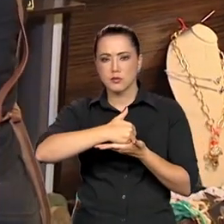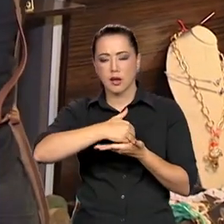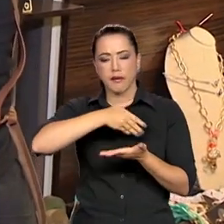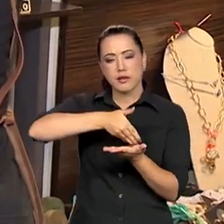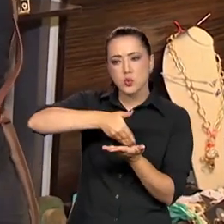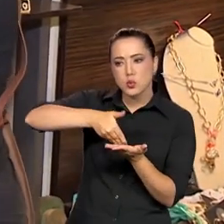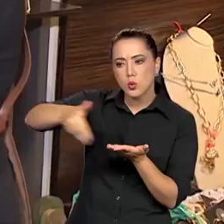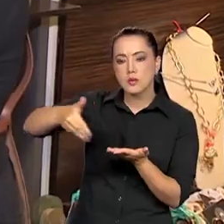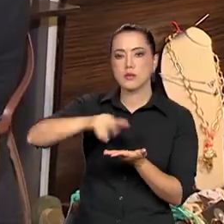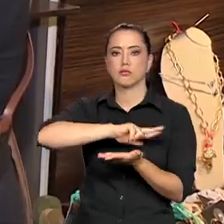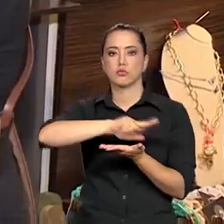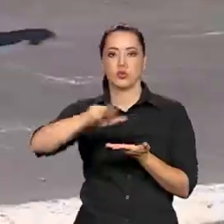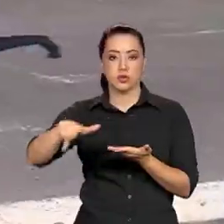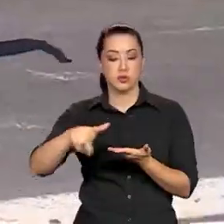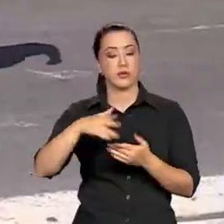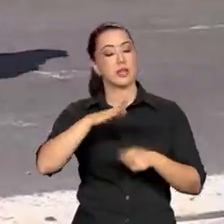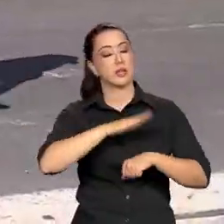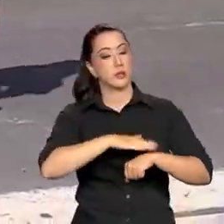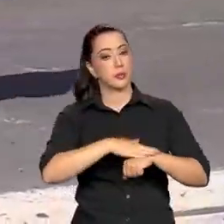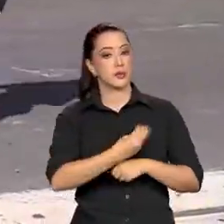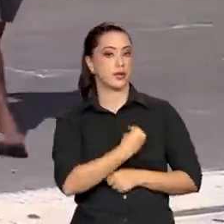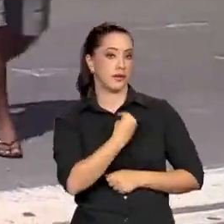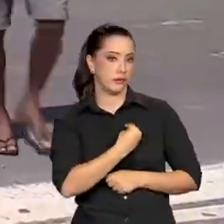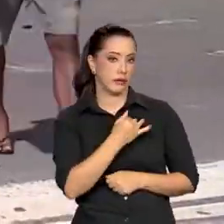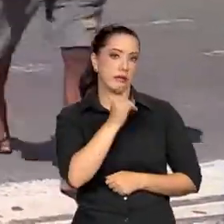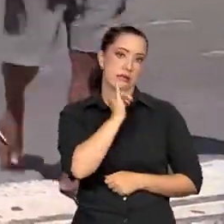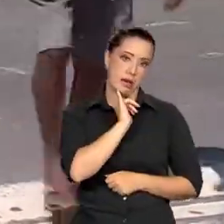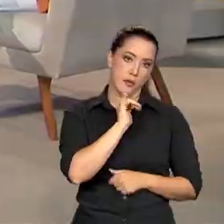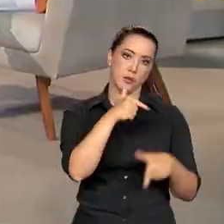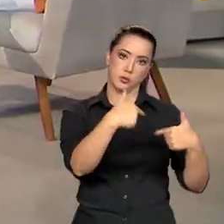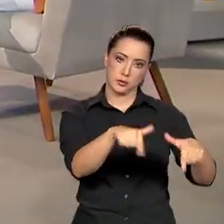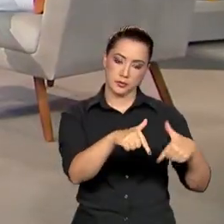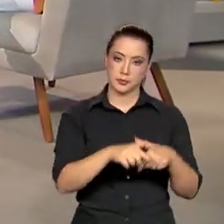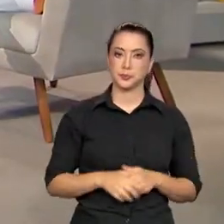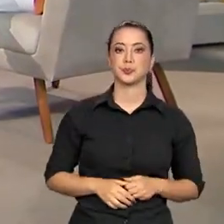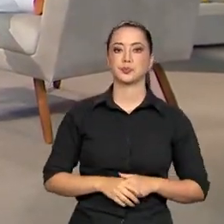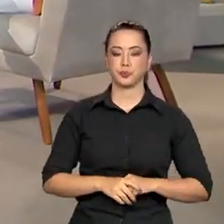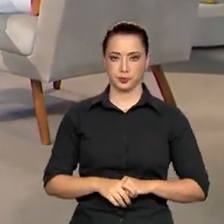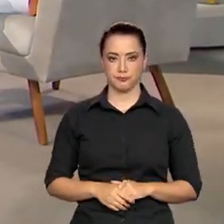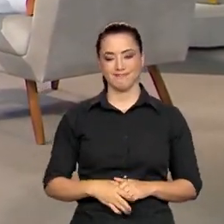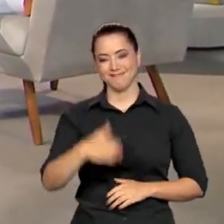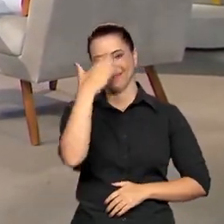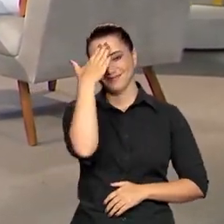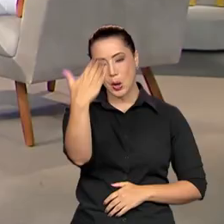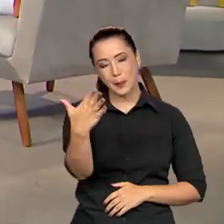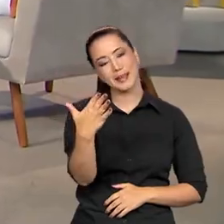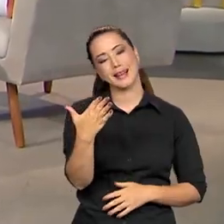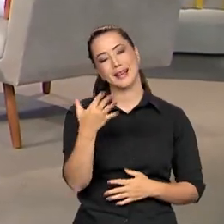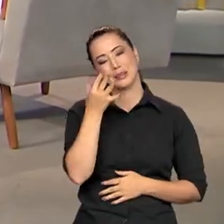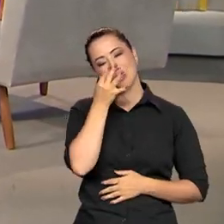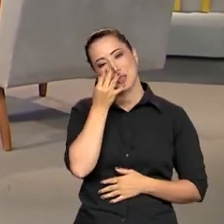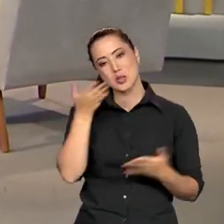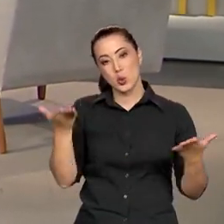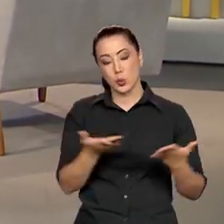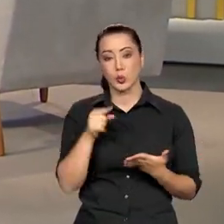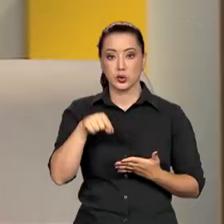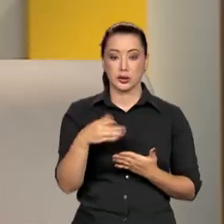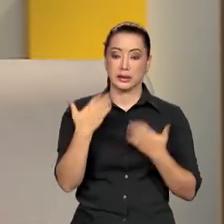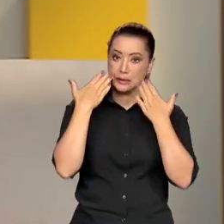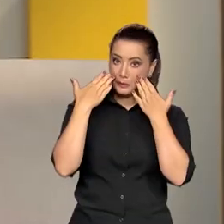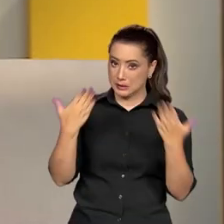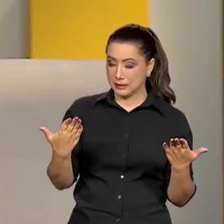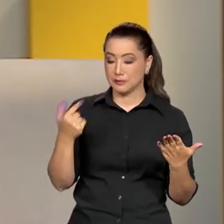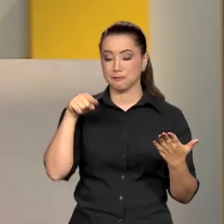diversos contextos, como por exemplo, no mercado de trabalho. Muito obrigado pela presença aqui no Brasil em pauta, ministra.